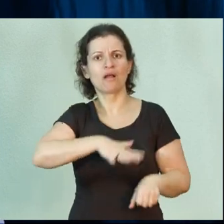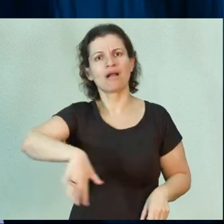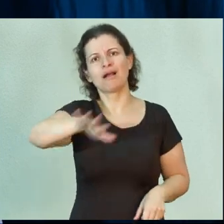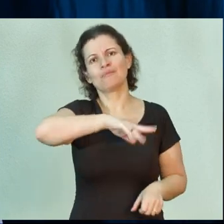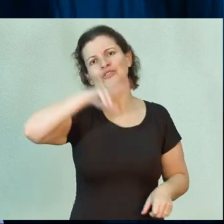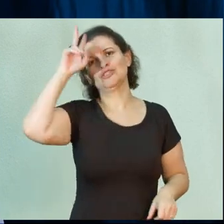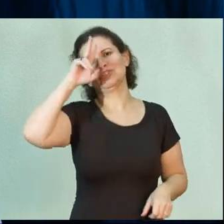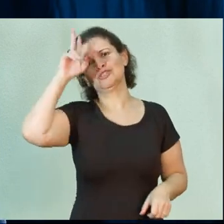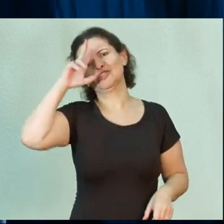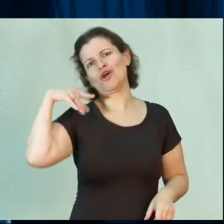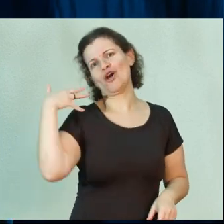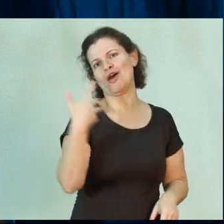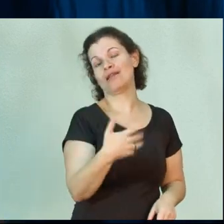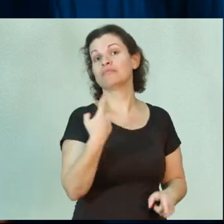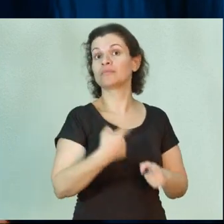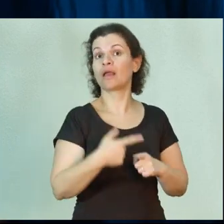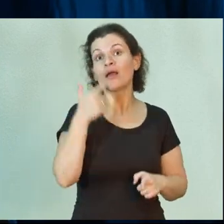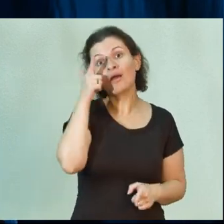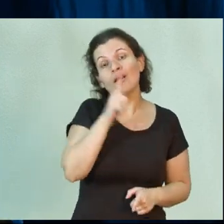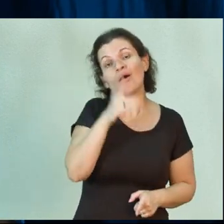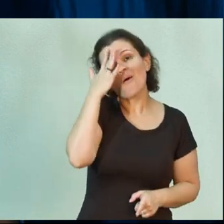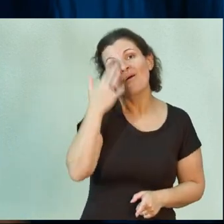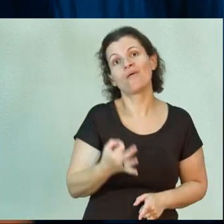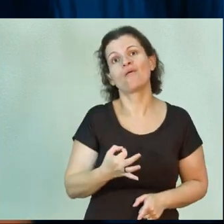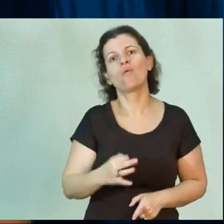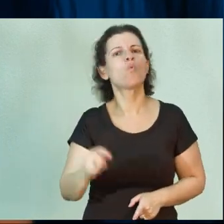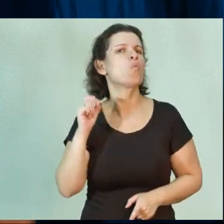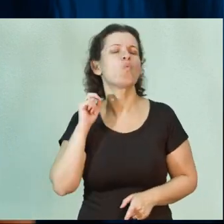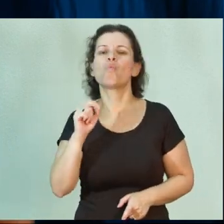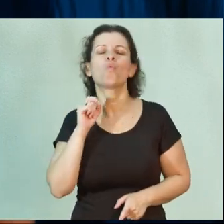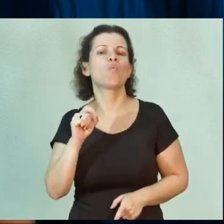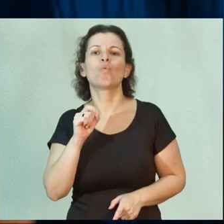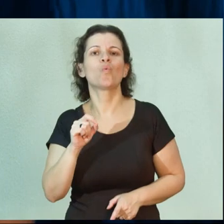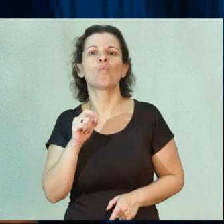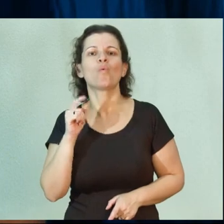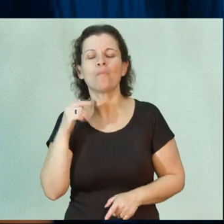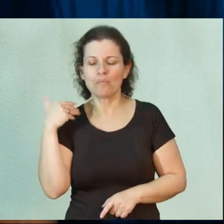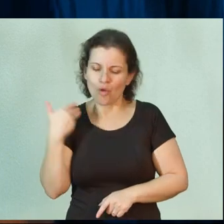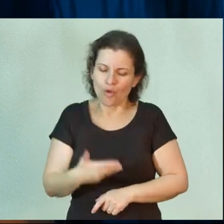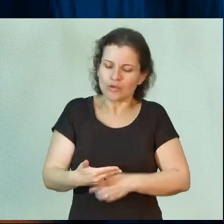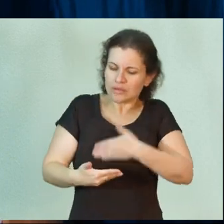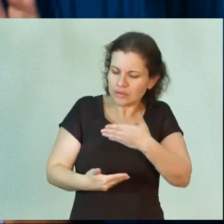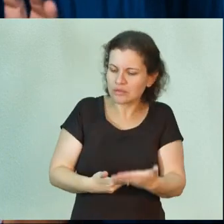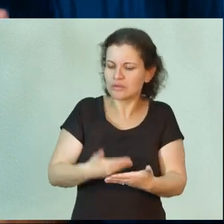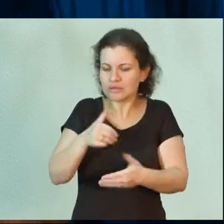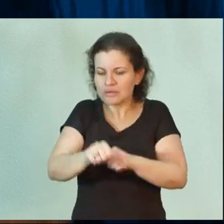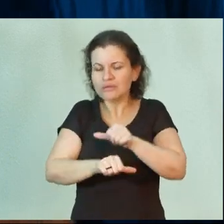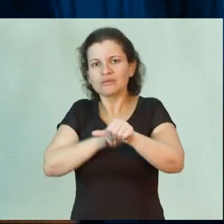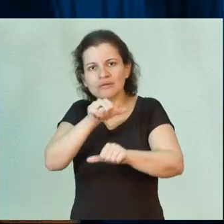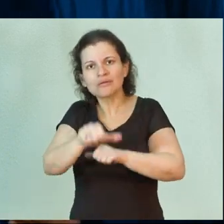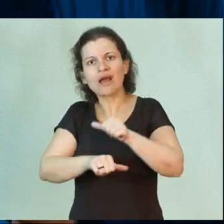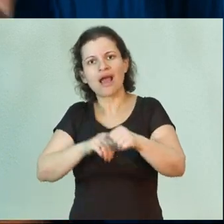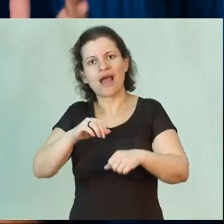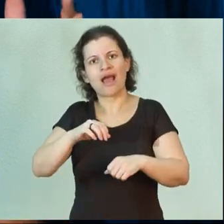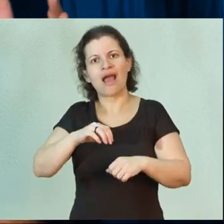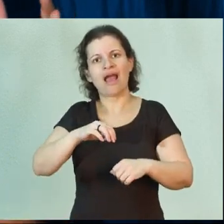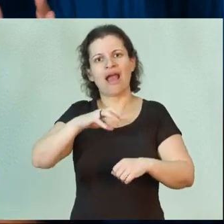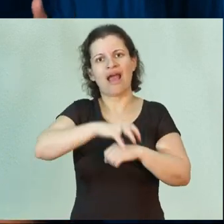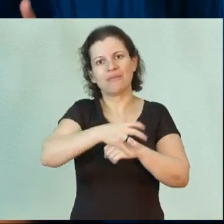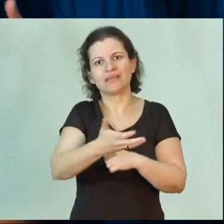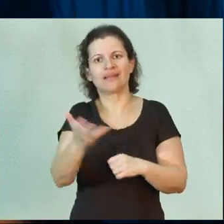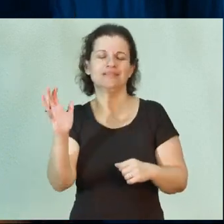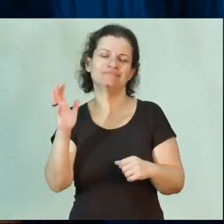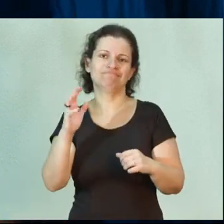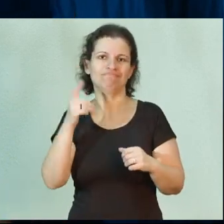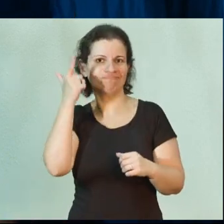história, porque para a compreensão do que é os processos de transformação do capitalismo em nível mais geral,